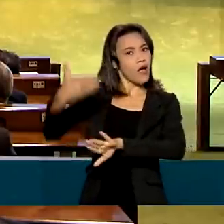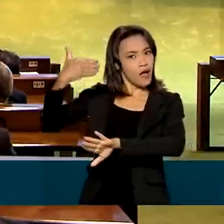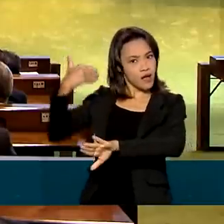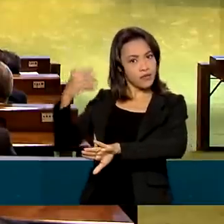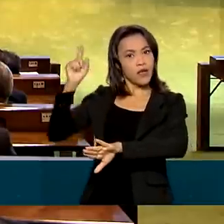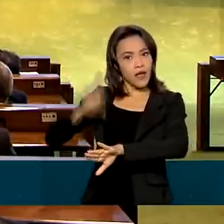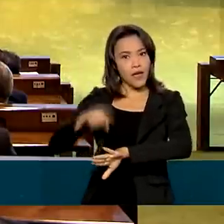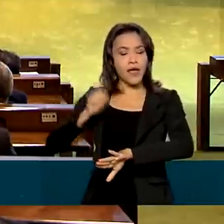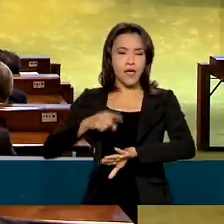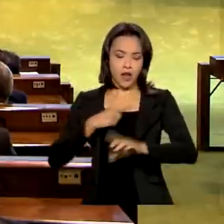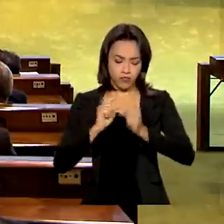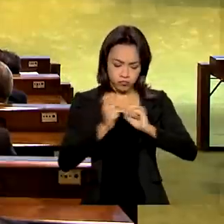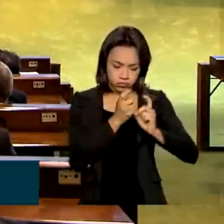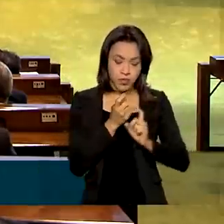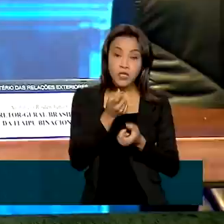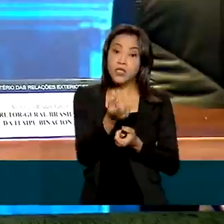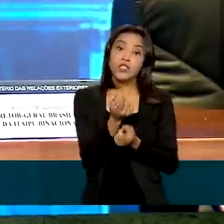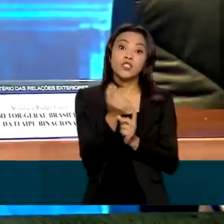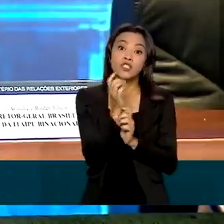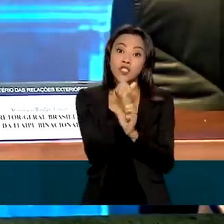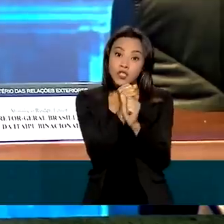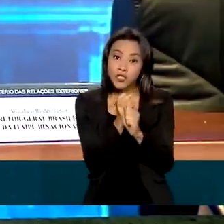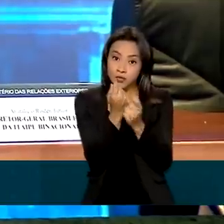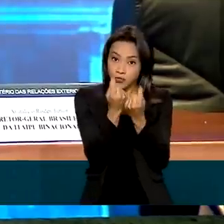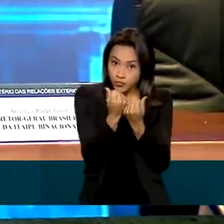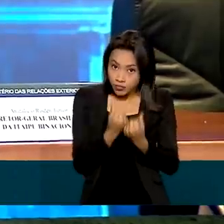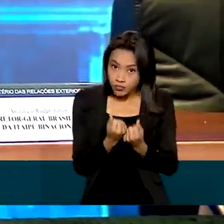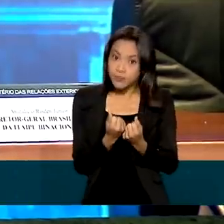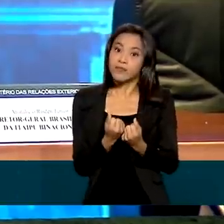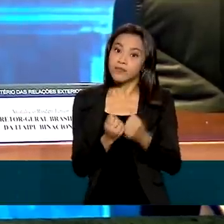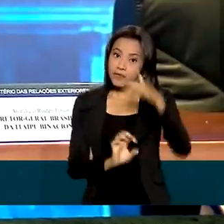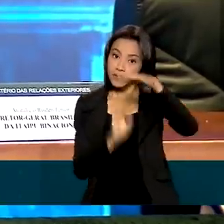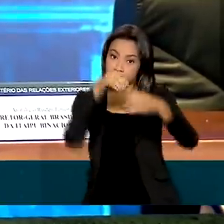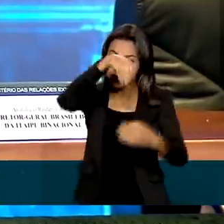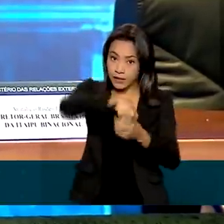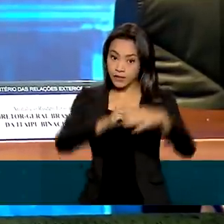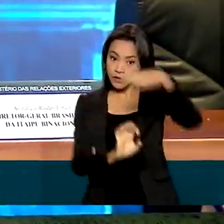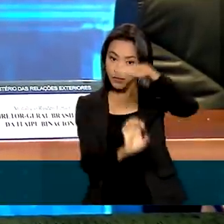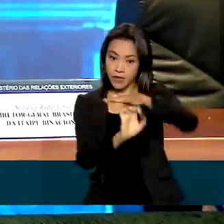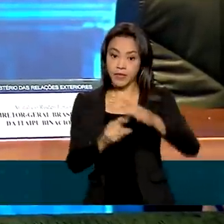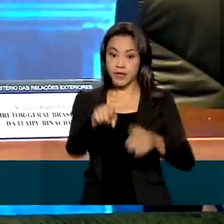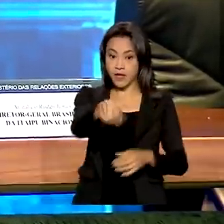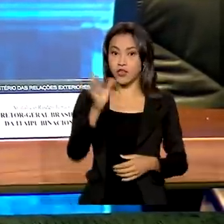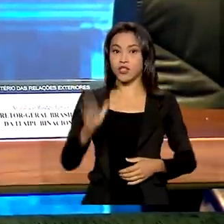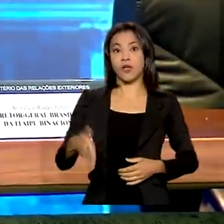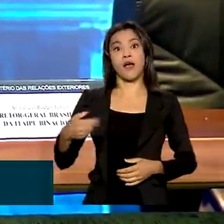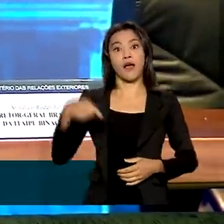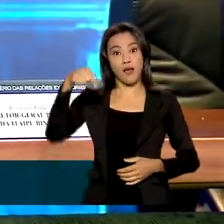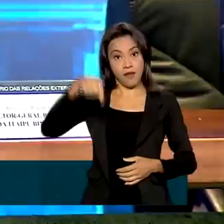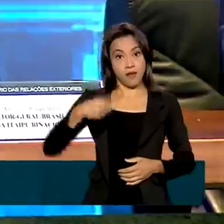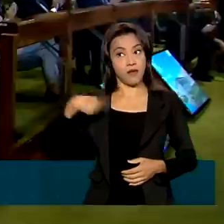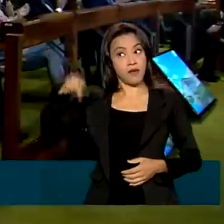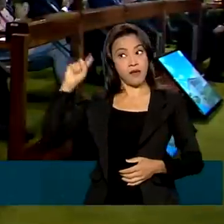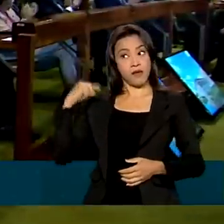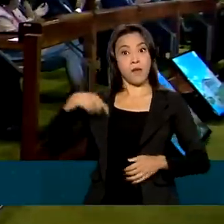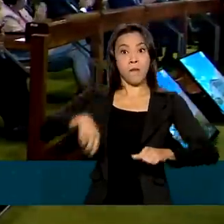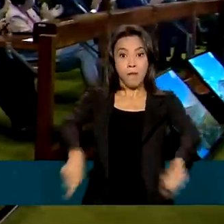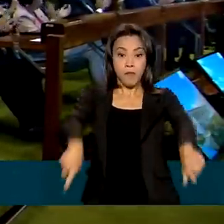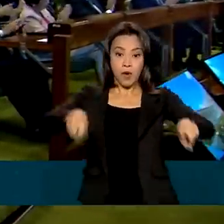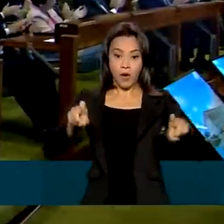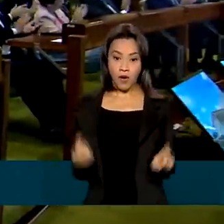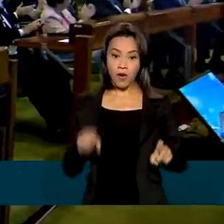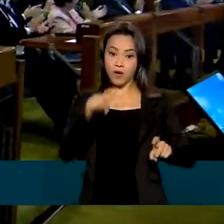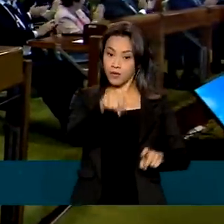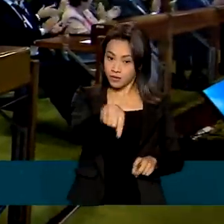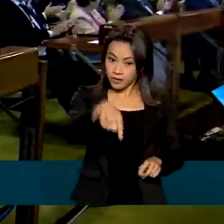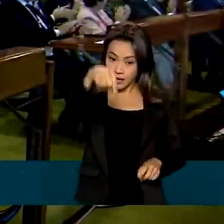diretor financeiro executivo da empresa. Ele tomou posse nesta cerimônia no Palácio do Itamaraty, em Brasília, que teve a